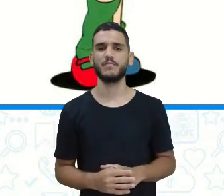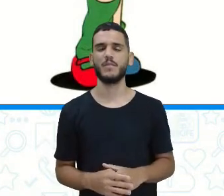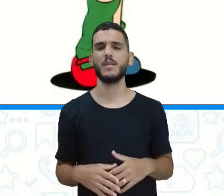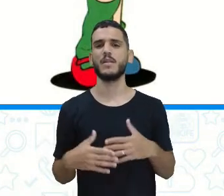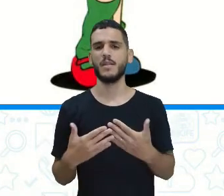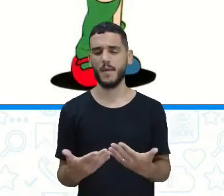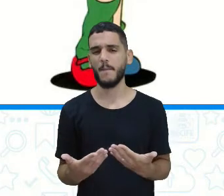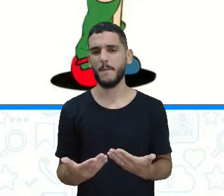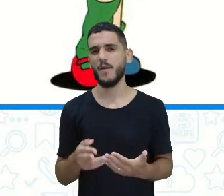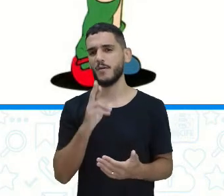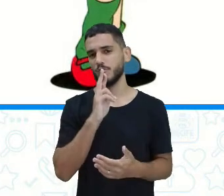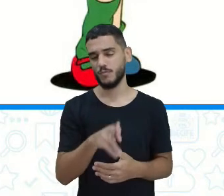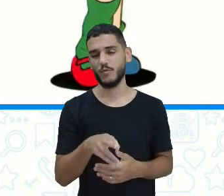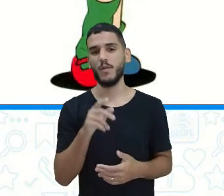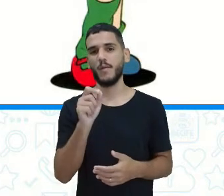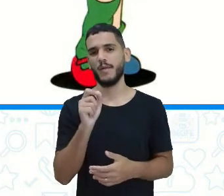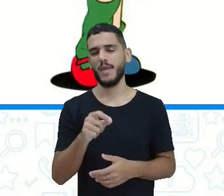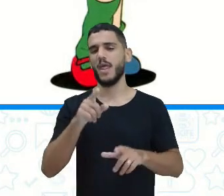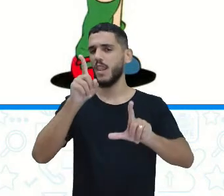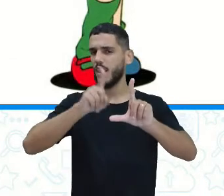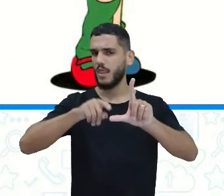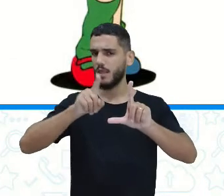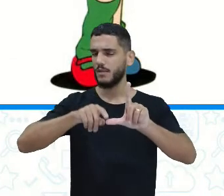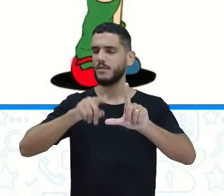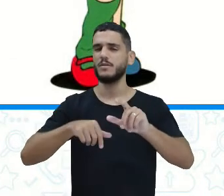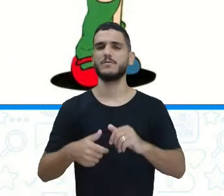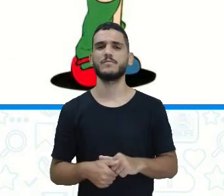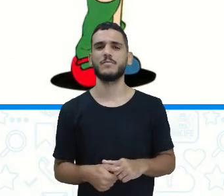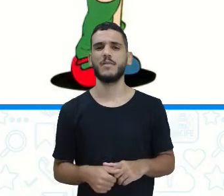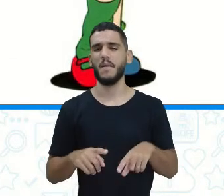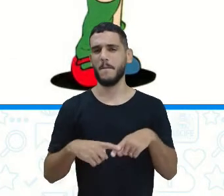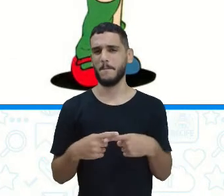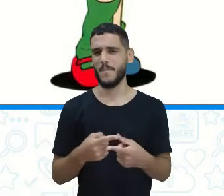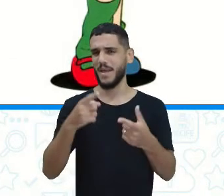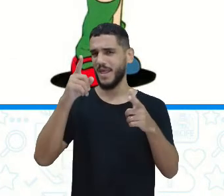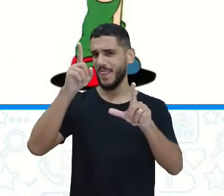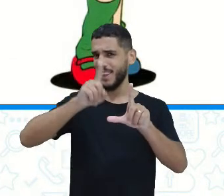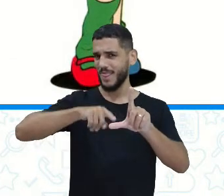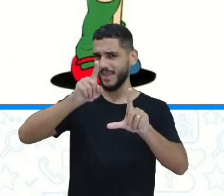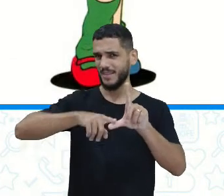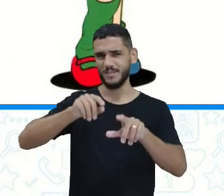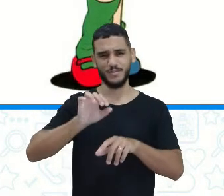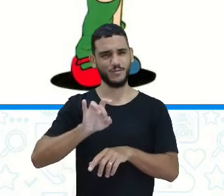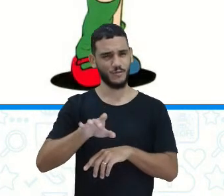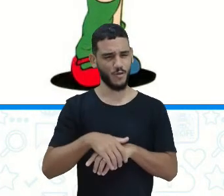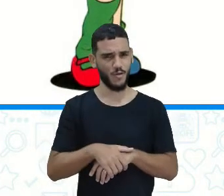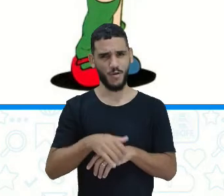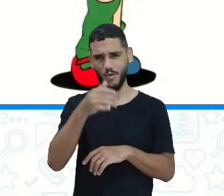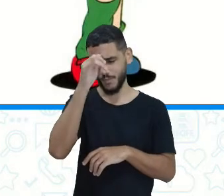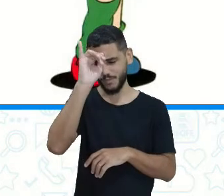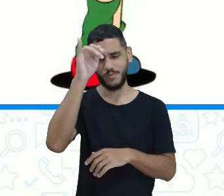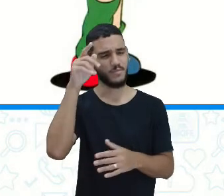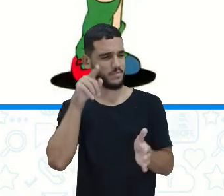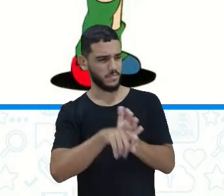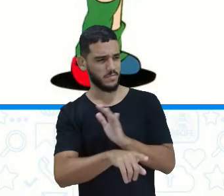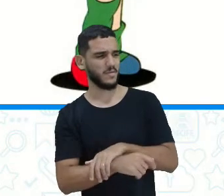que são letras, gritou Emília. Mas não são letras, protestou o rinoceronte. Quando